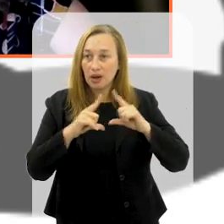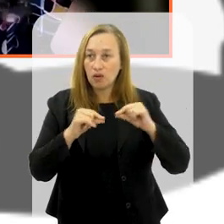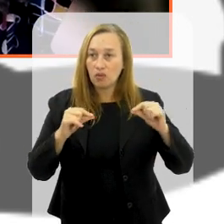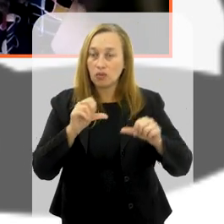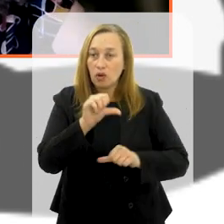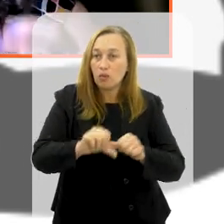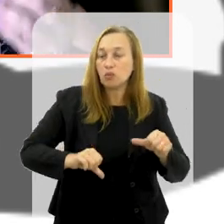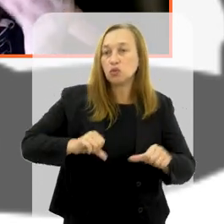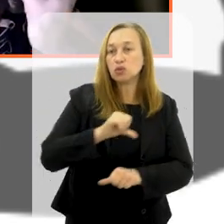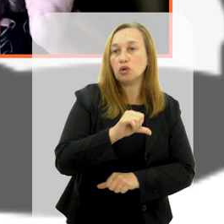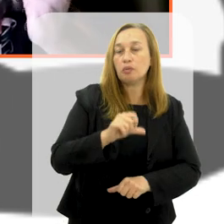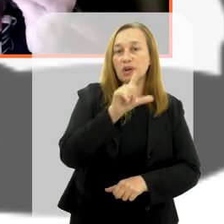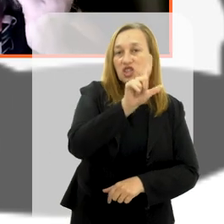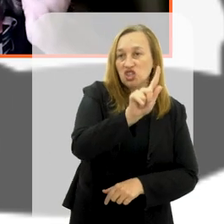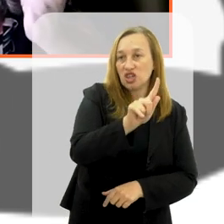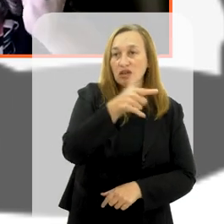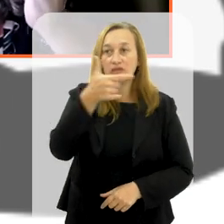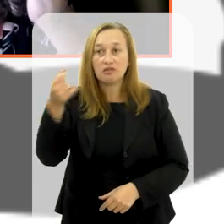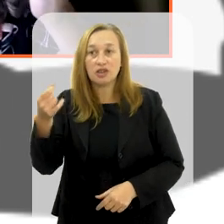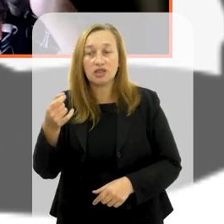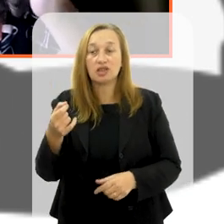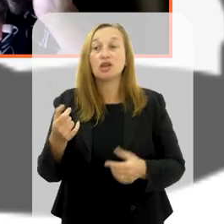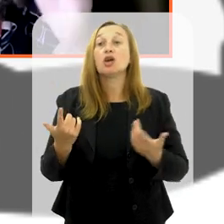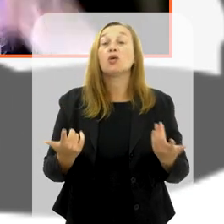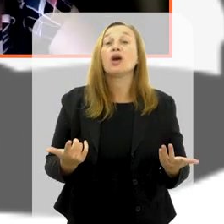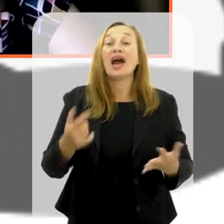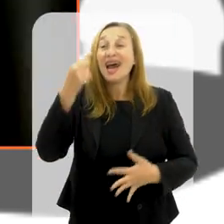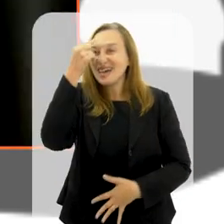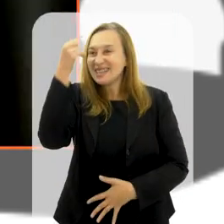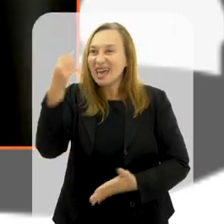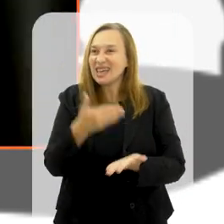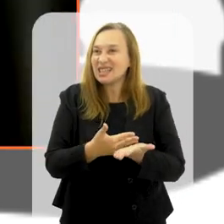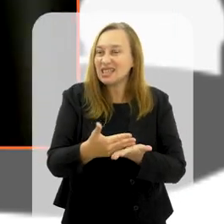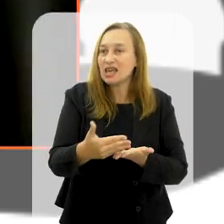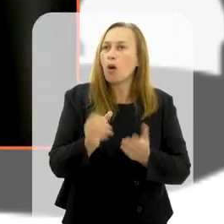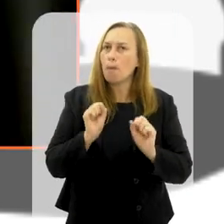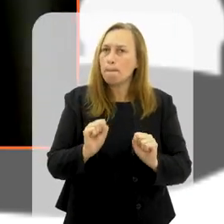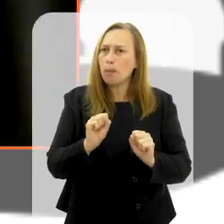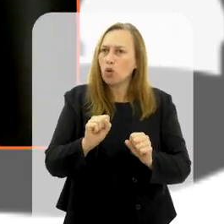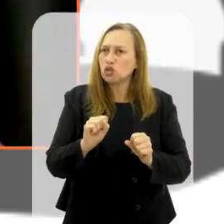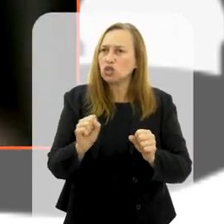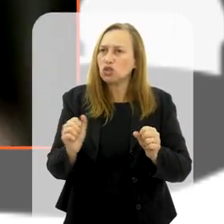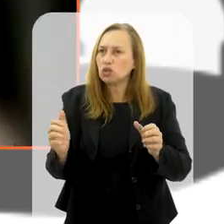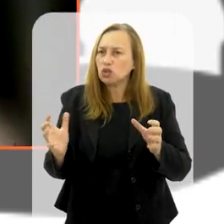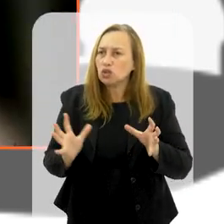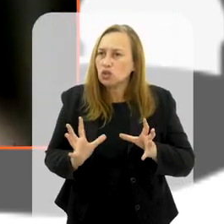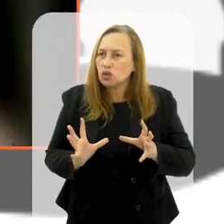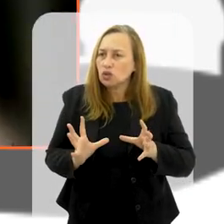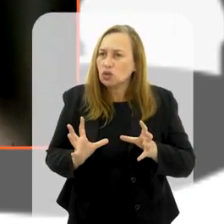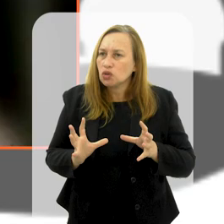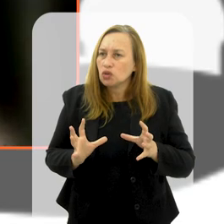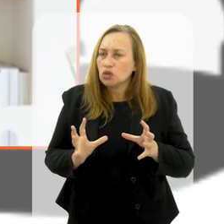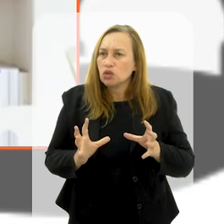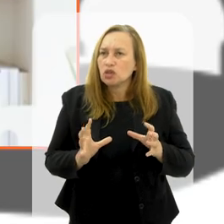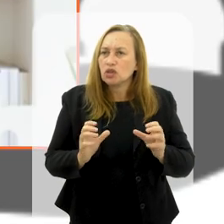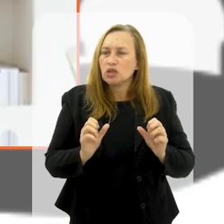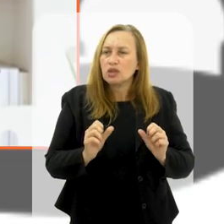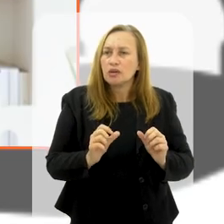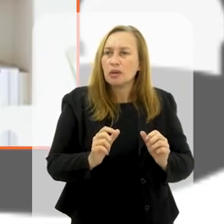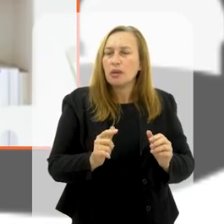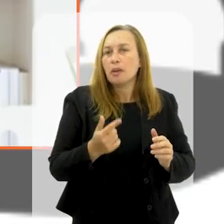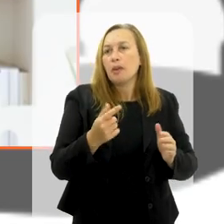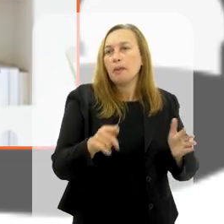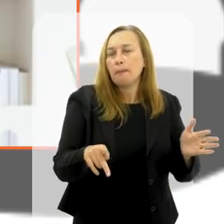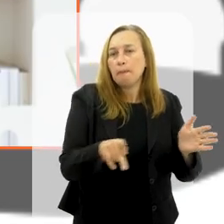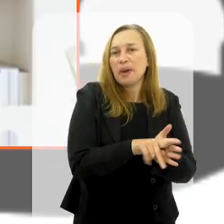também o G20. E o que a gente tentou com o caderno? A nossa ideia inicial... Pode acumular, Ana, pode acumular ser do